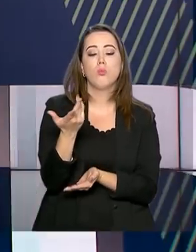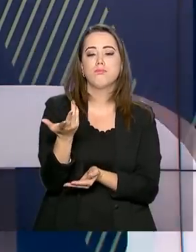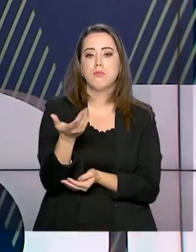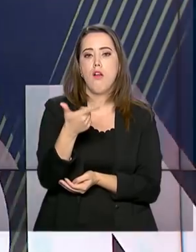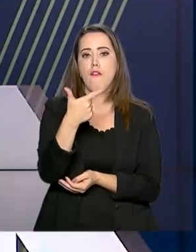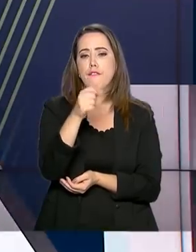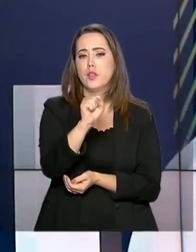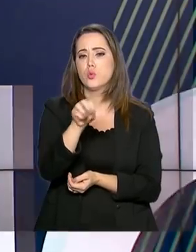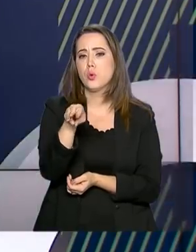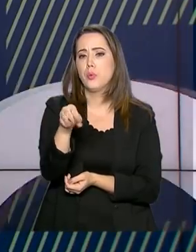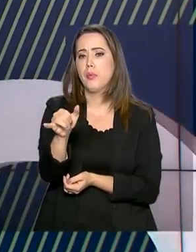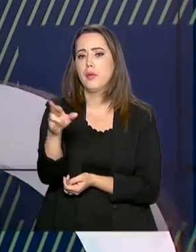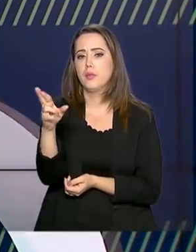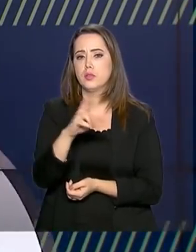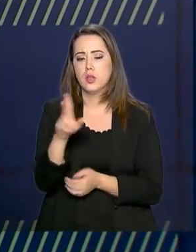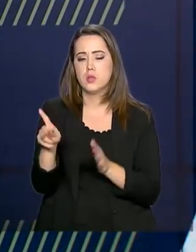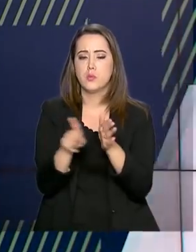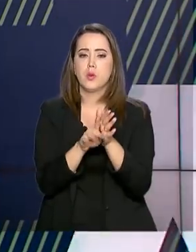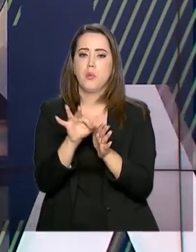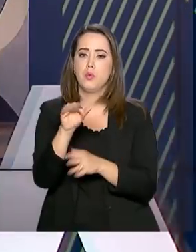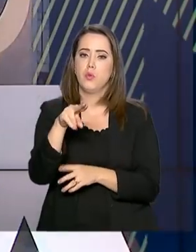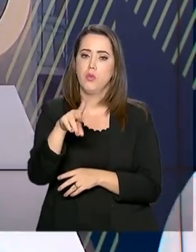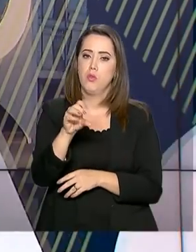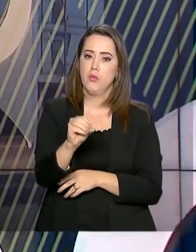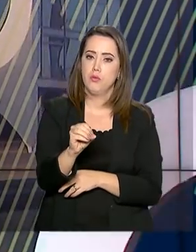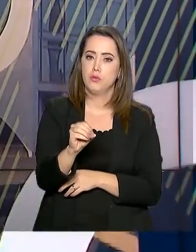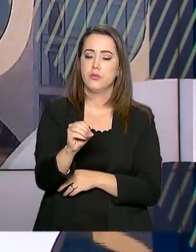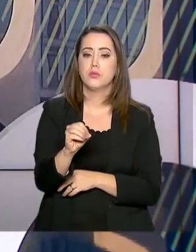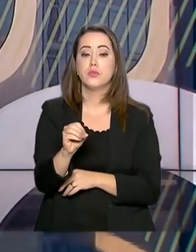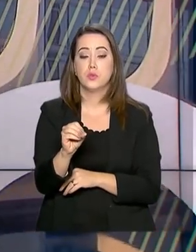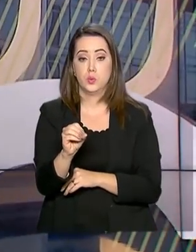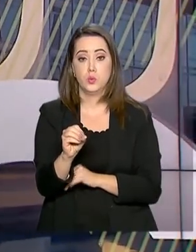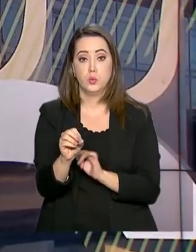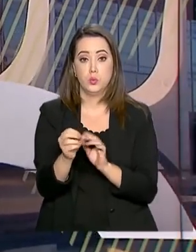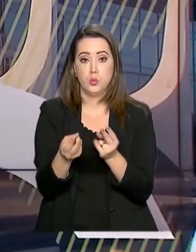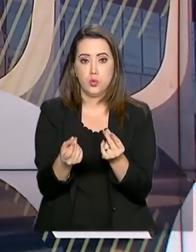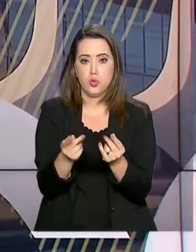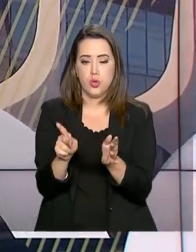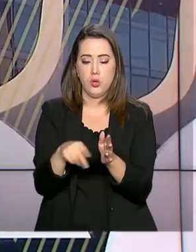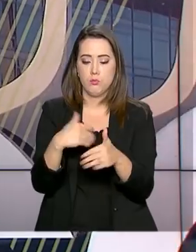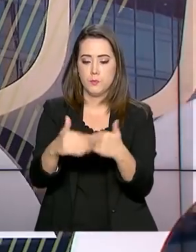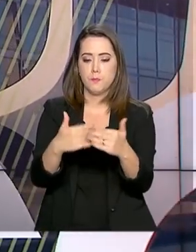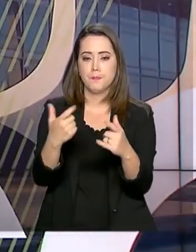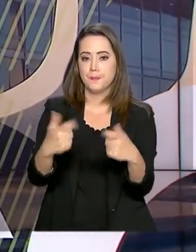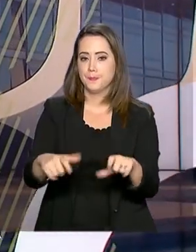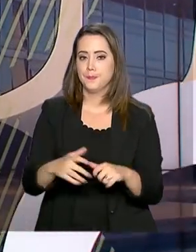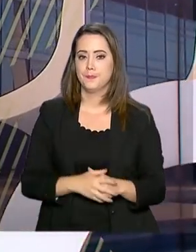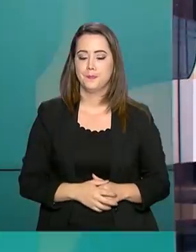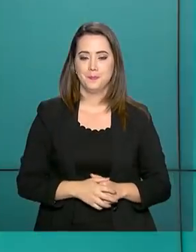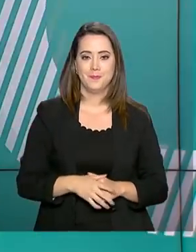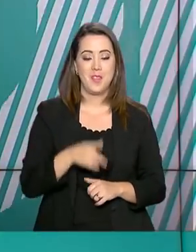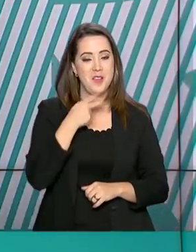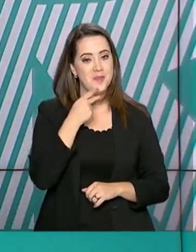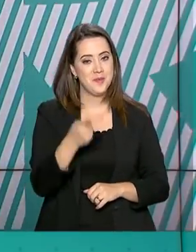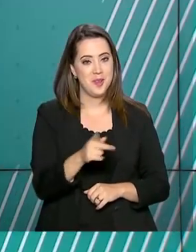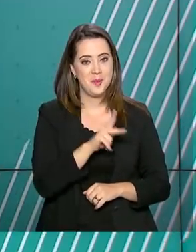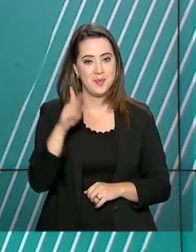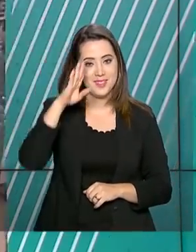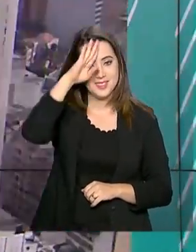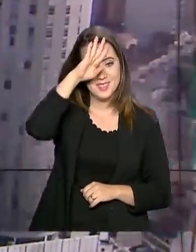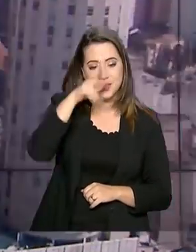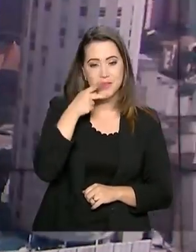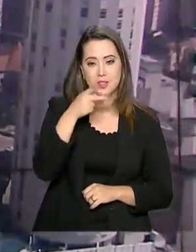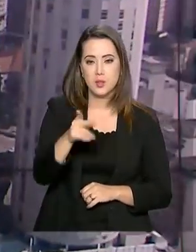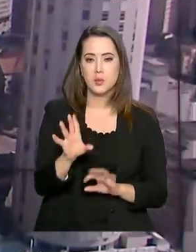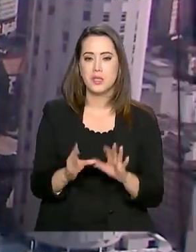de reais do Fundo Constitucional de Desenvolvimento da região. No discurso, o presidente destacou que a criação da